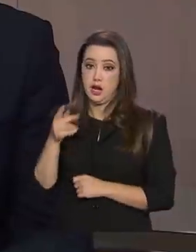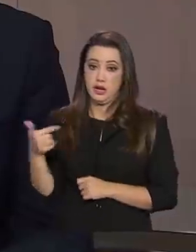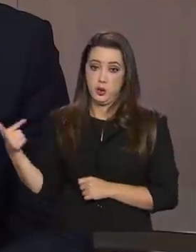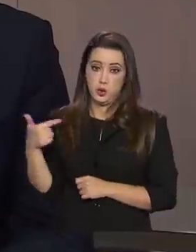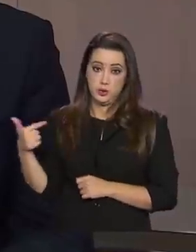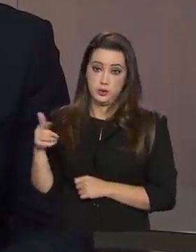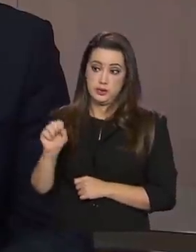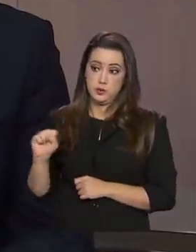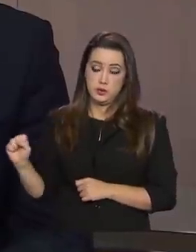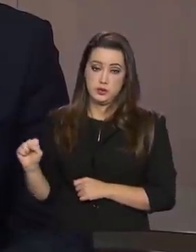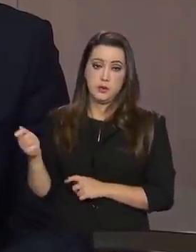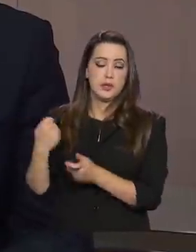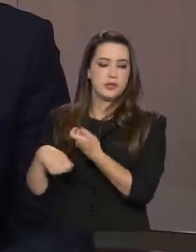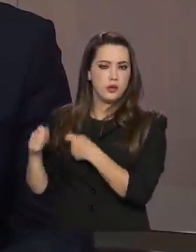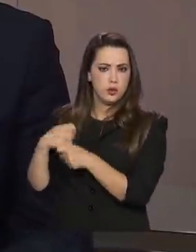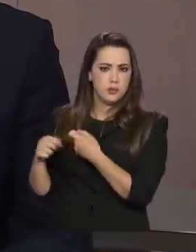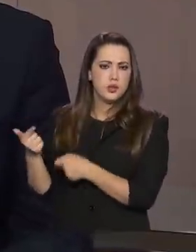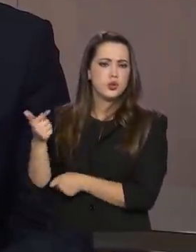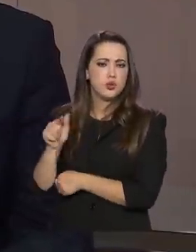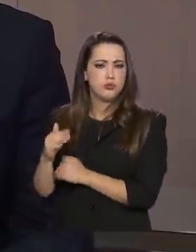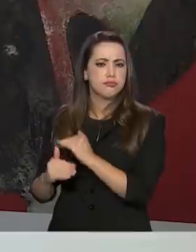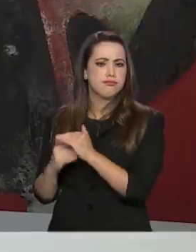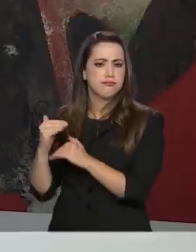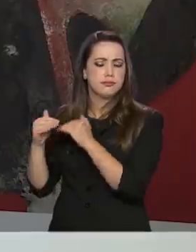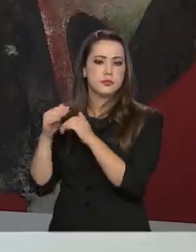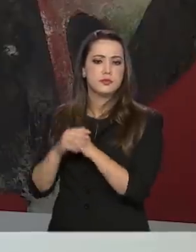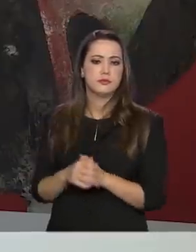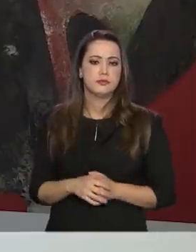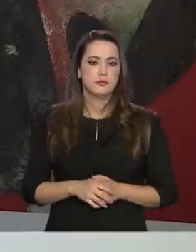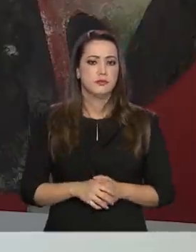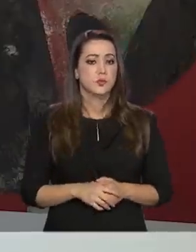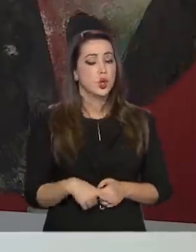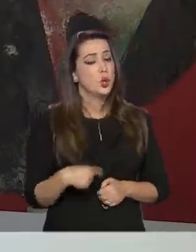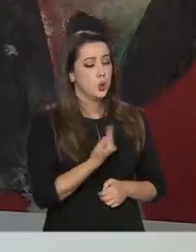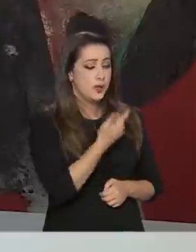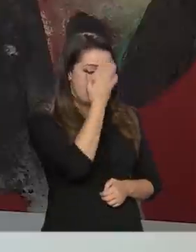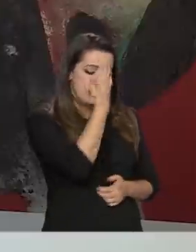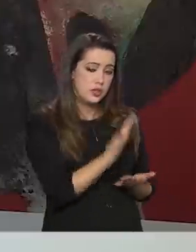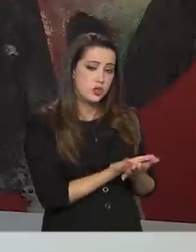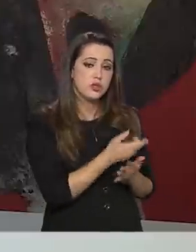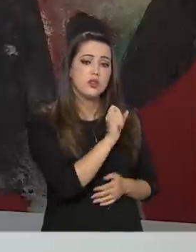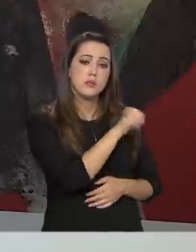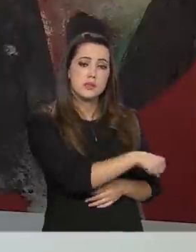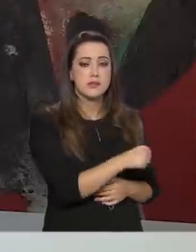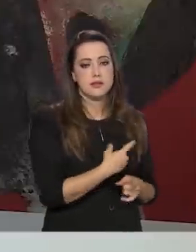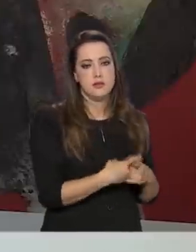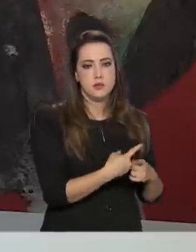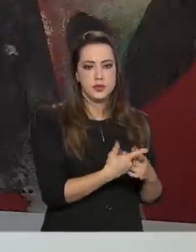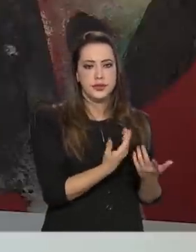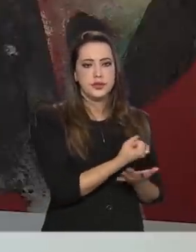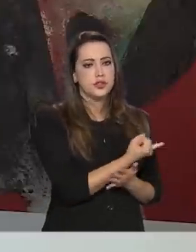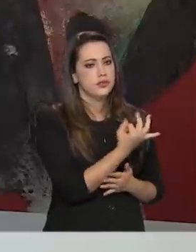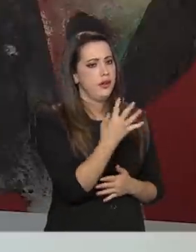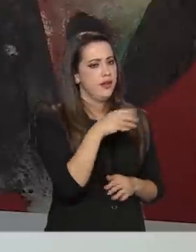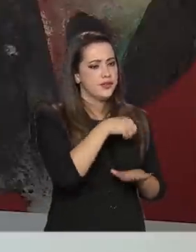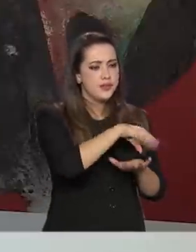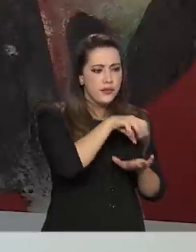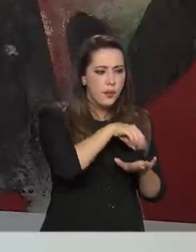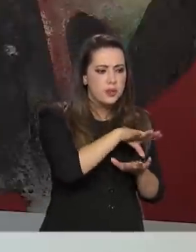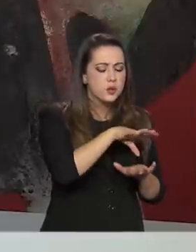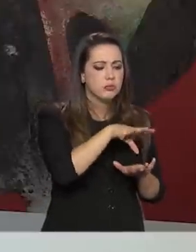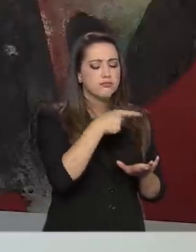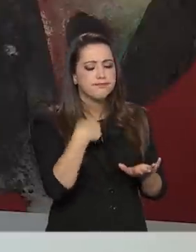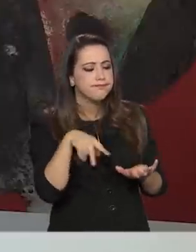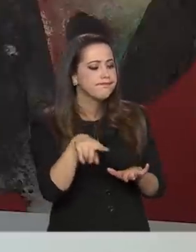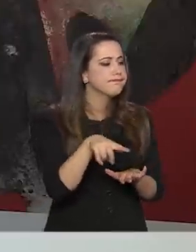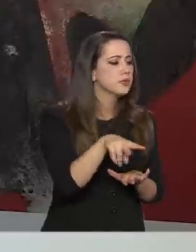semestre, a economia já volta a se recuperar? Temos vários indícios disso. Nós temos microinformações, dados de